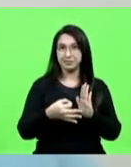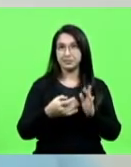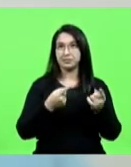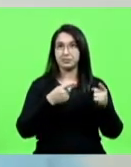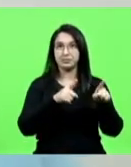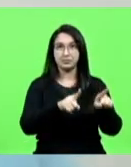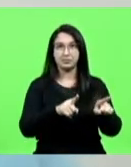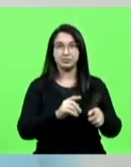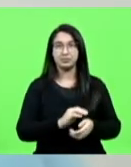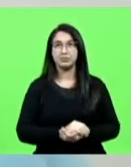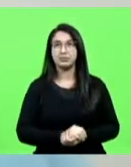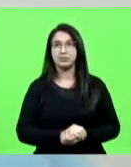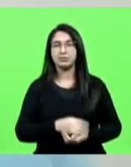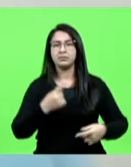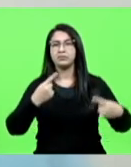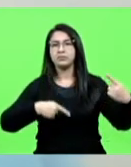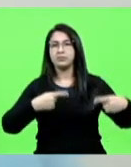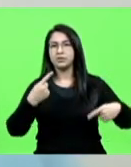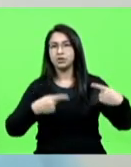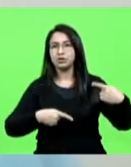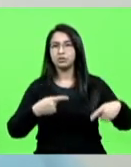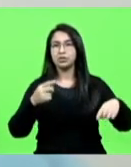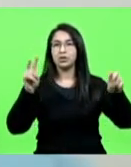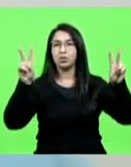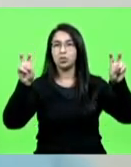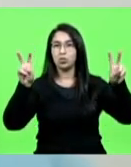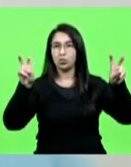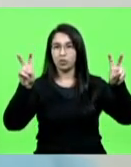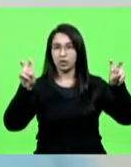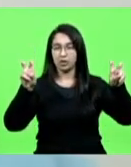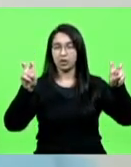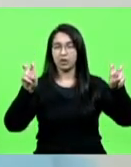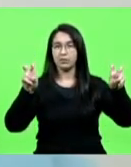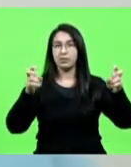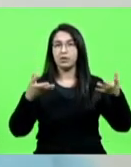coloco em discussão o referido projeto de lei.